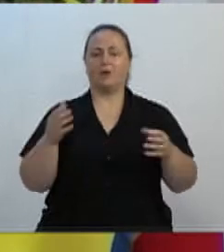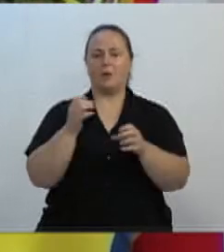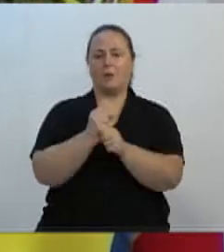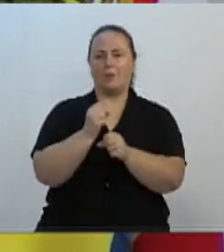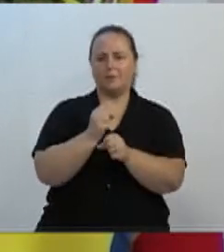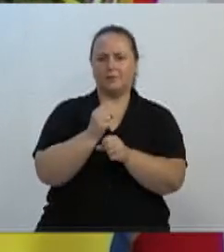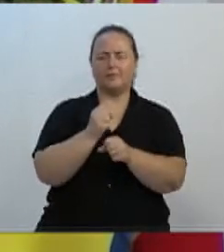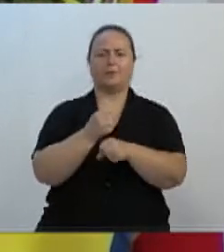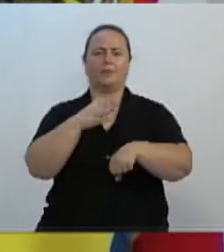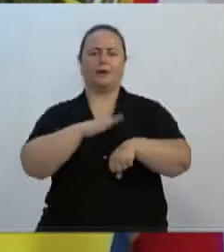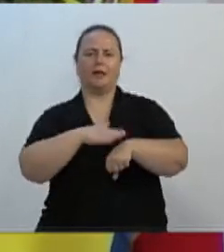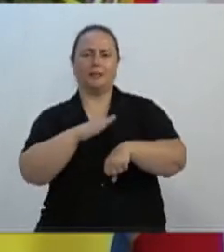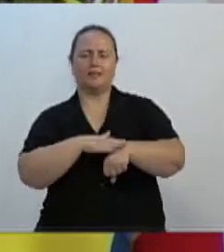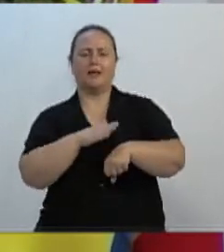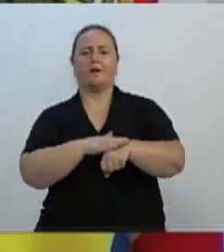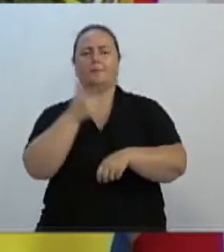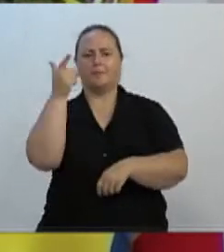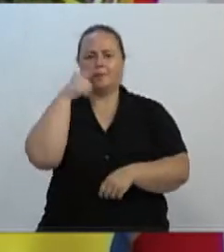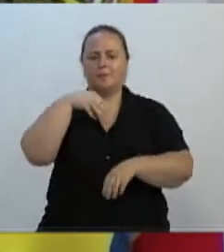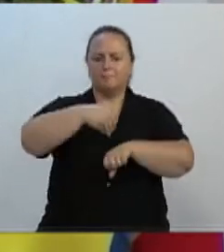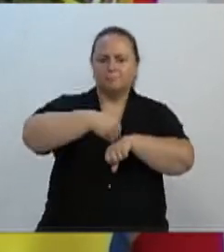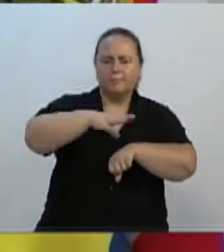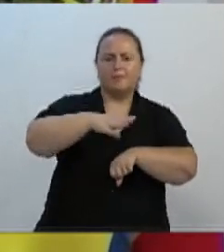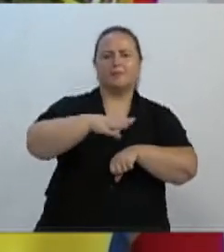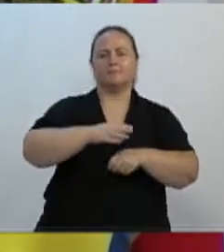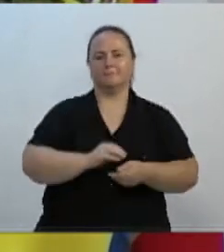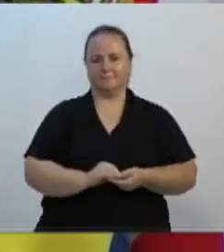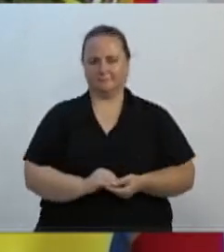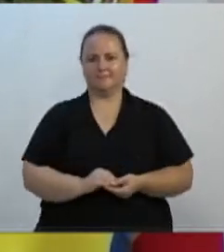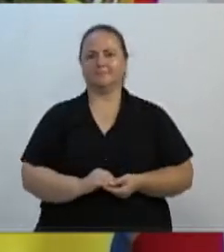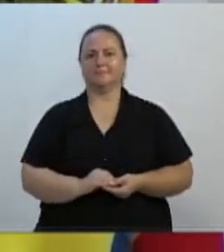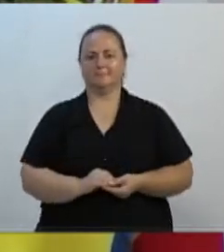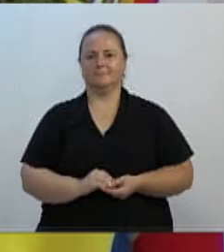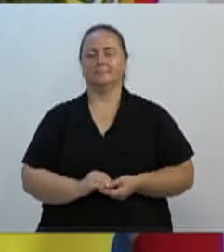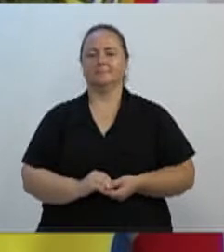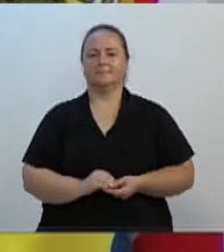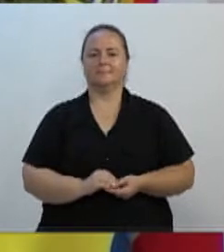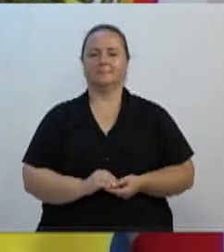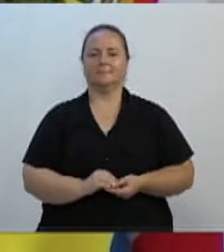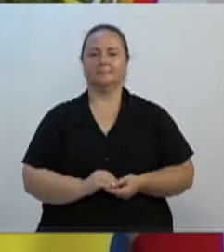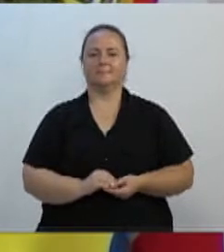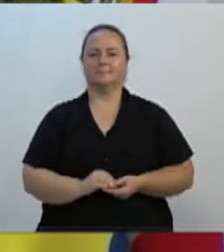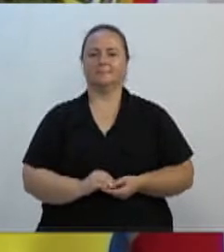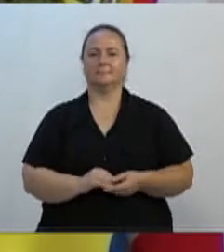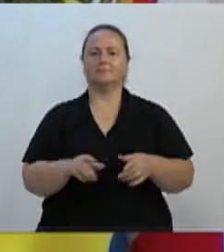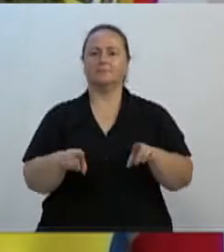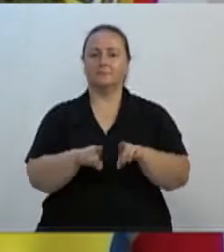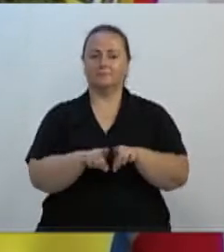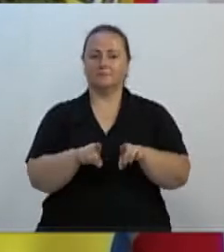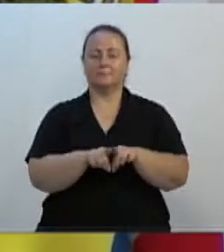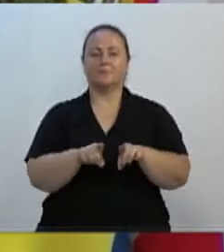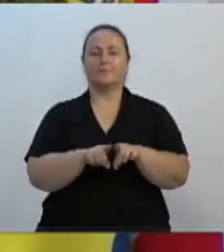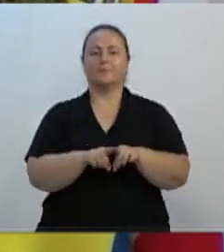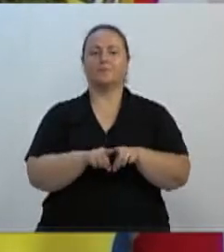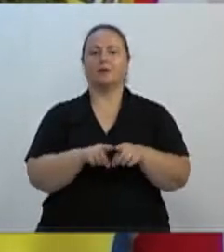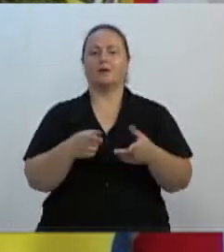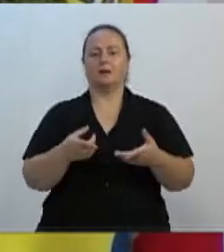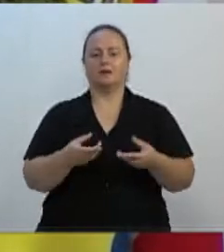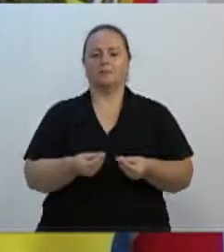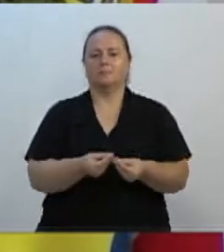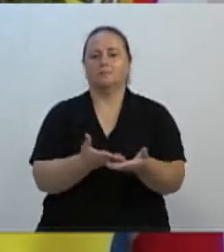tempo para levar essa informação aos contribuintes. Doação de cunho assistencial a entidades filantrópicas.